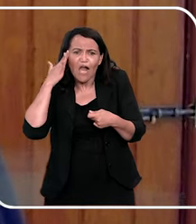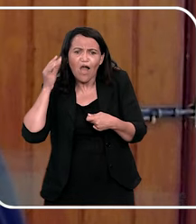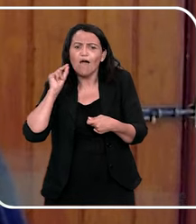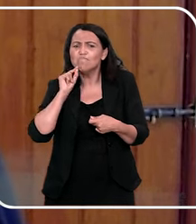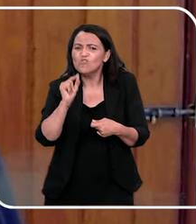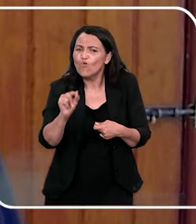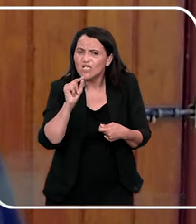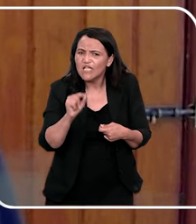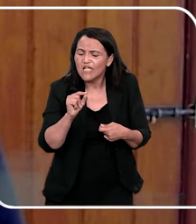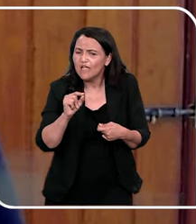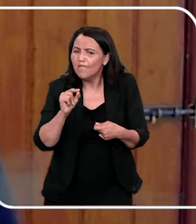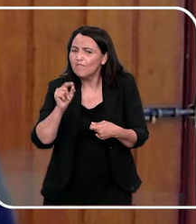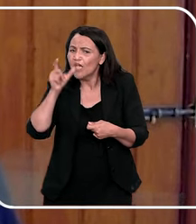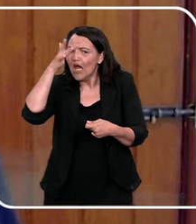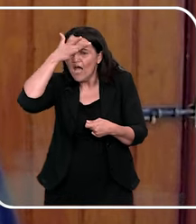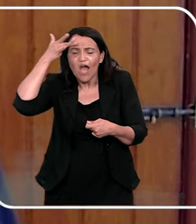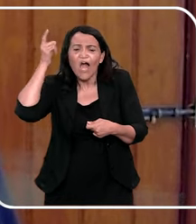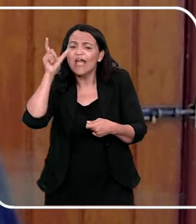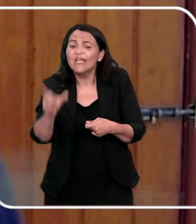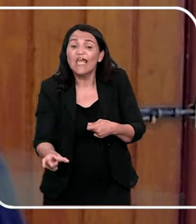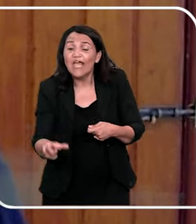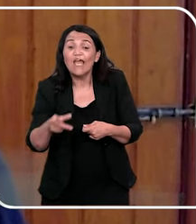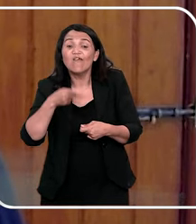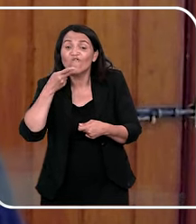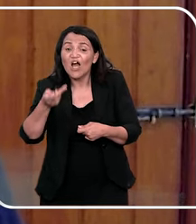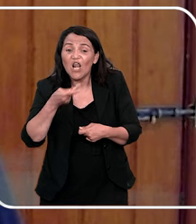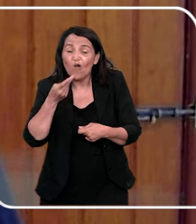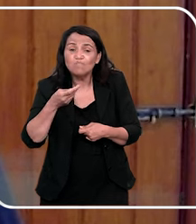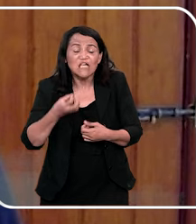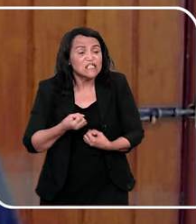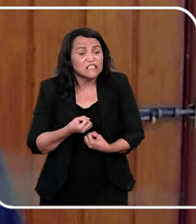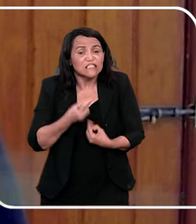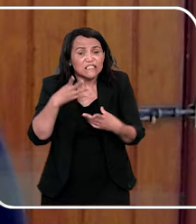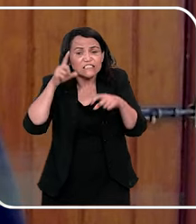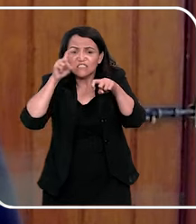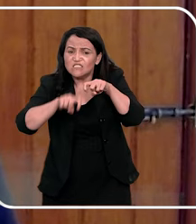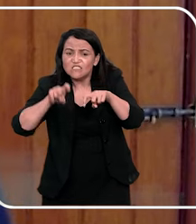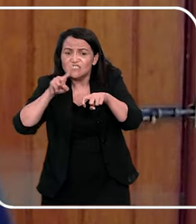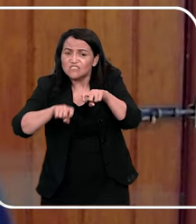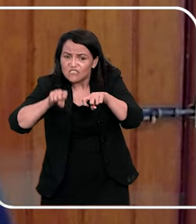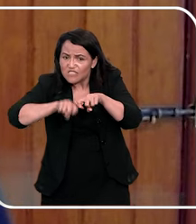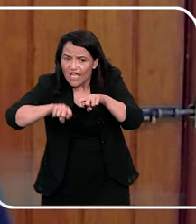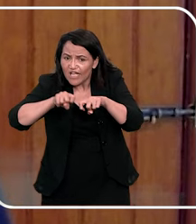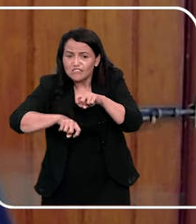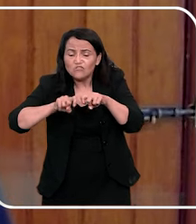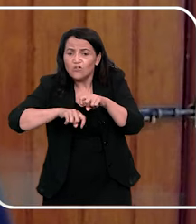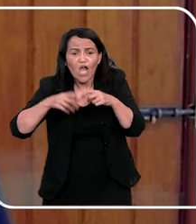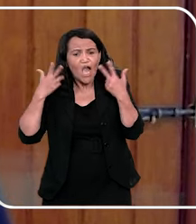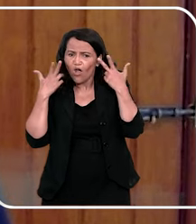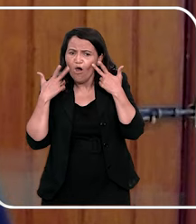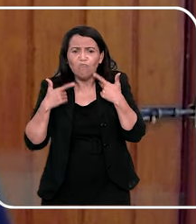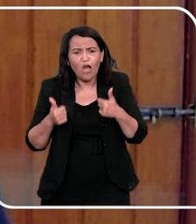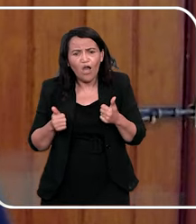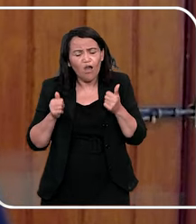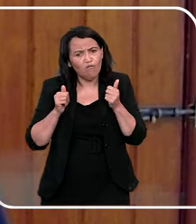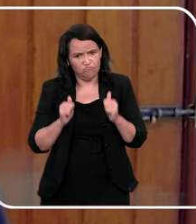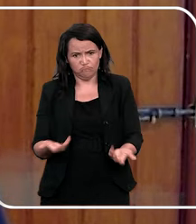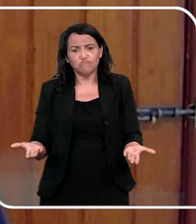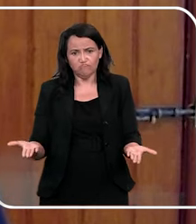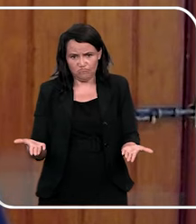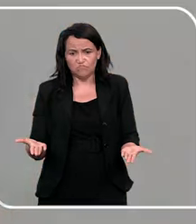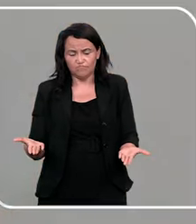vai de forma natural, porque sexo é uma coisa natural, quando a gente sabe lidar com ele, faz parte das relações humanas, né, gente? É isso.